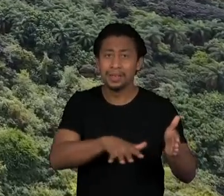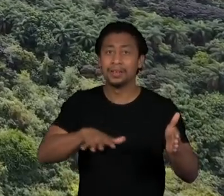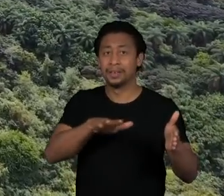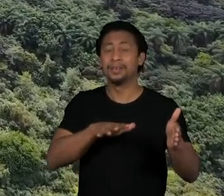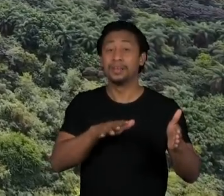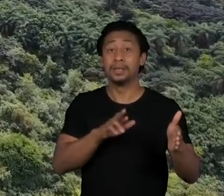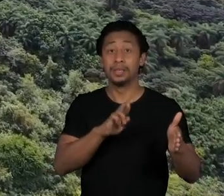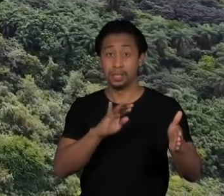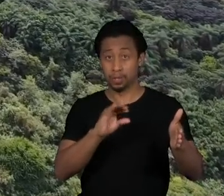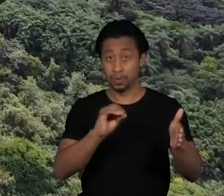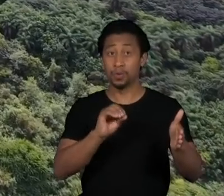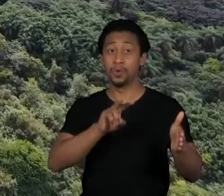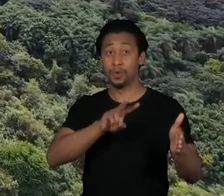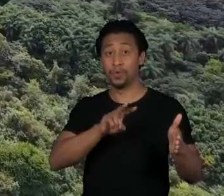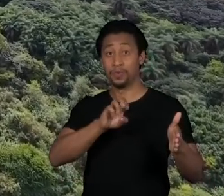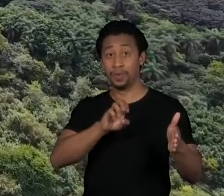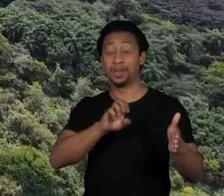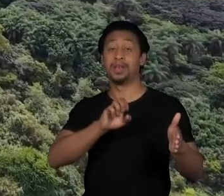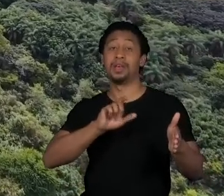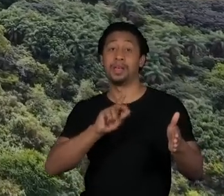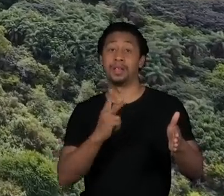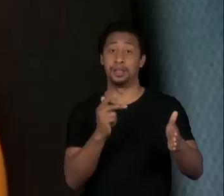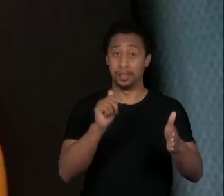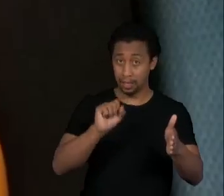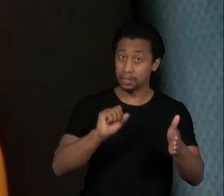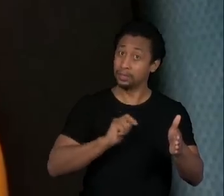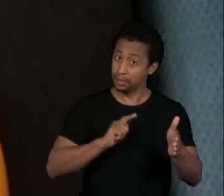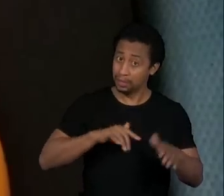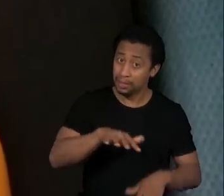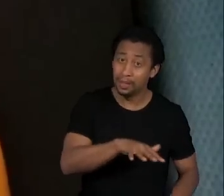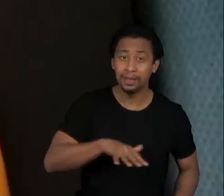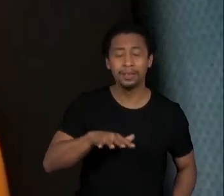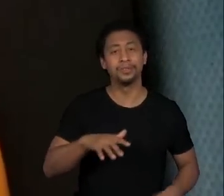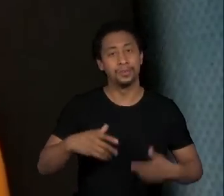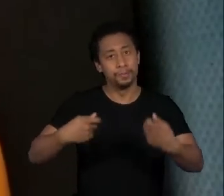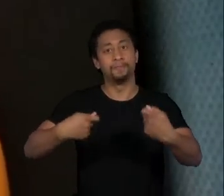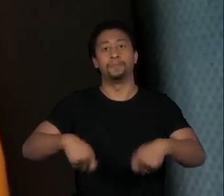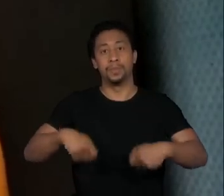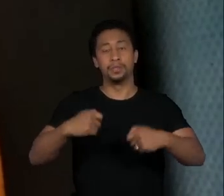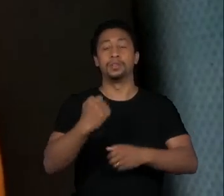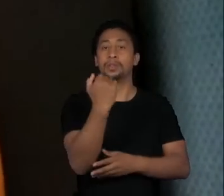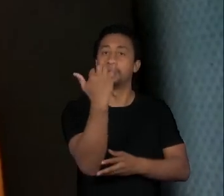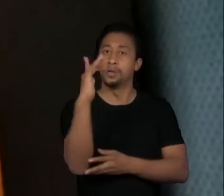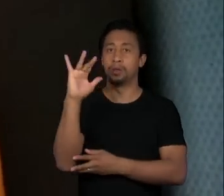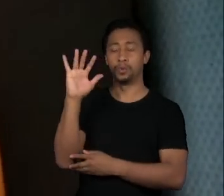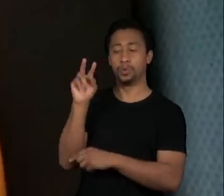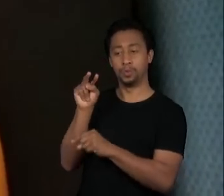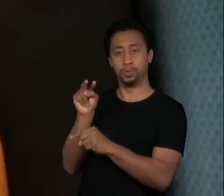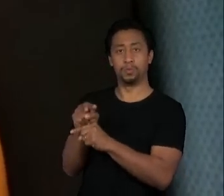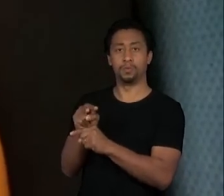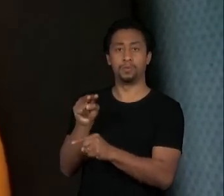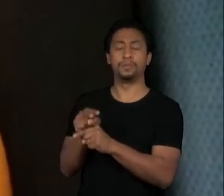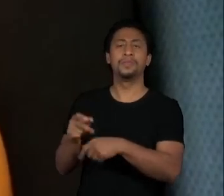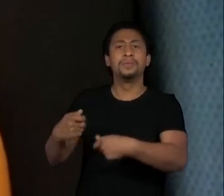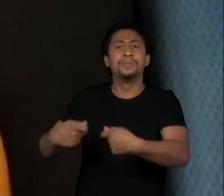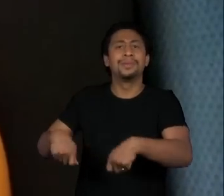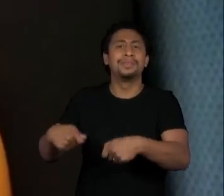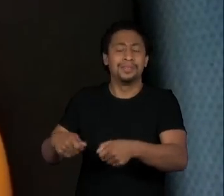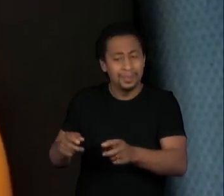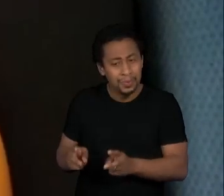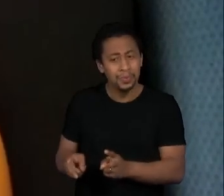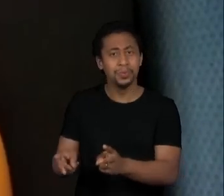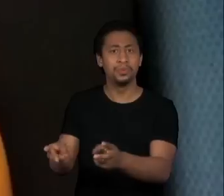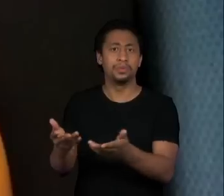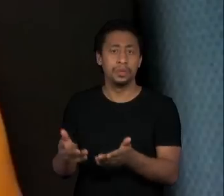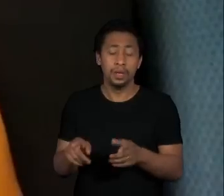Lembrando que nós dependemos desse ecossistema intacto e da geração de todos esses recursos